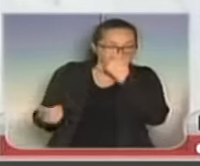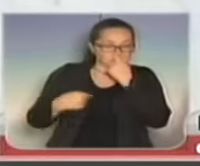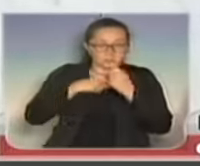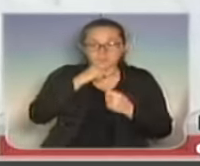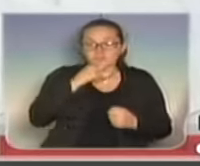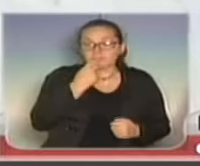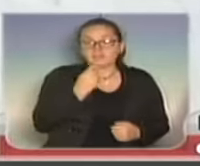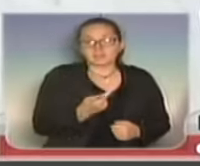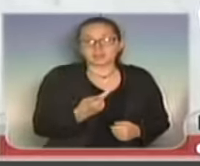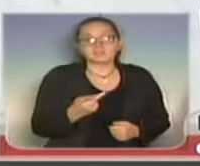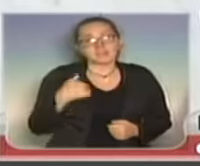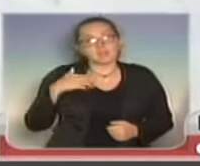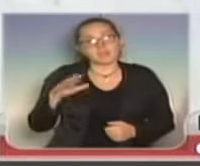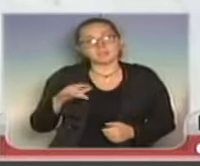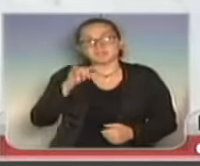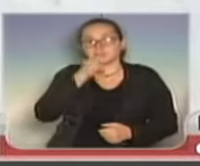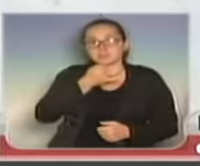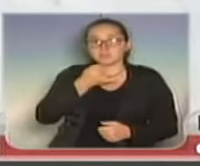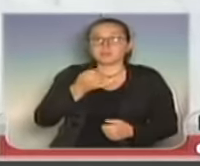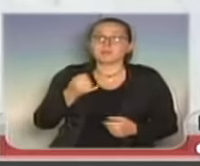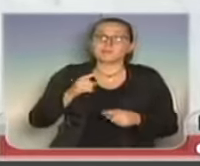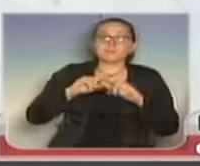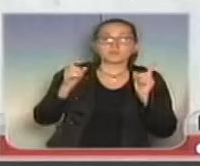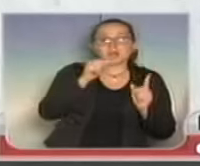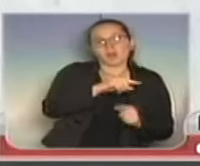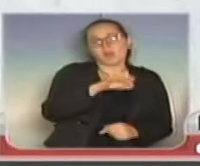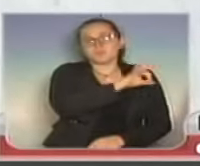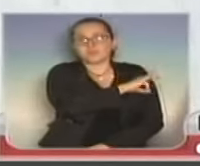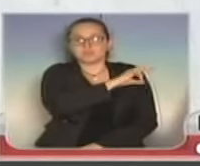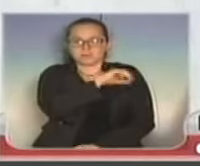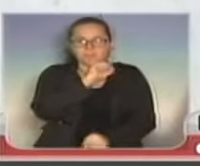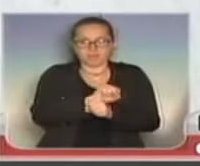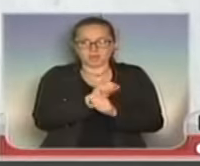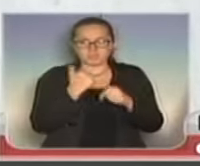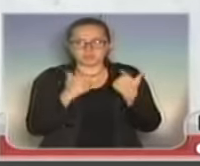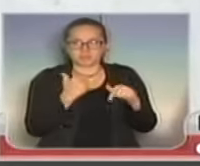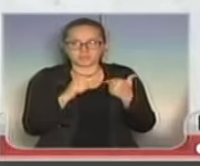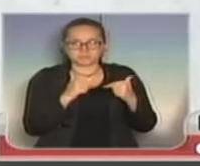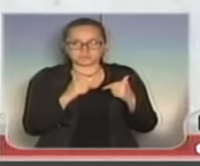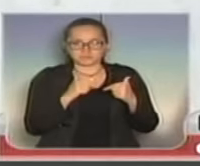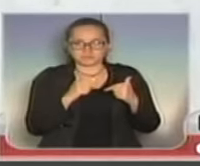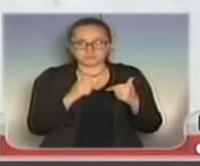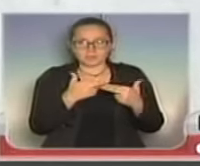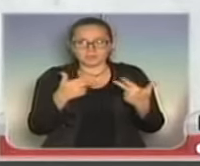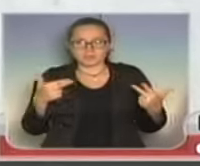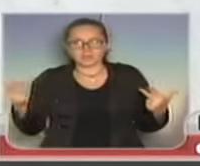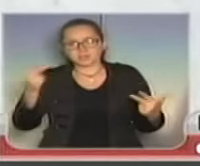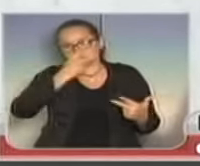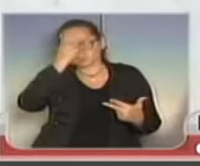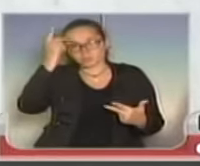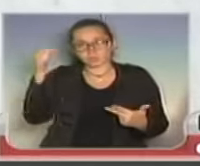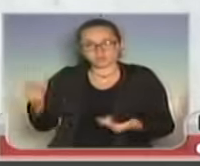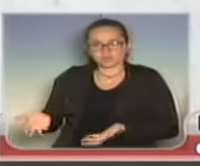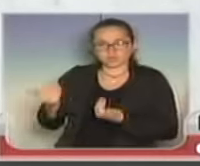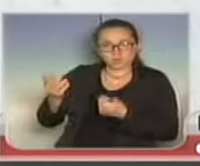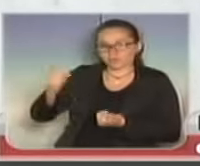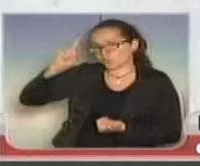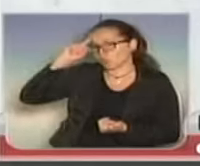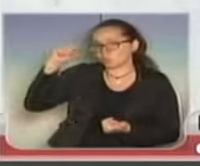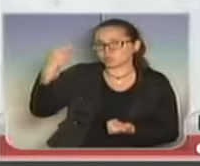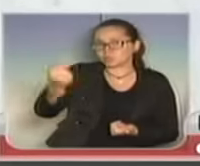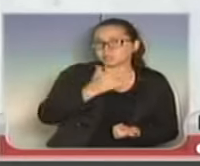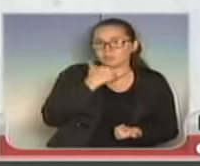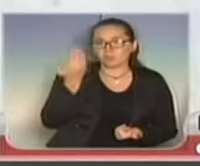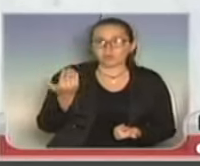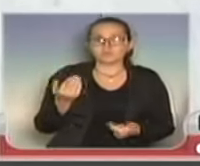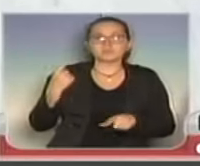realmente é uma fatalidade, mas não é por isso que a polícia deve parar de trabalhar. Milhares, centenas de jovens são mortos todos os dias nesse